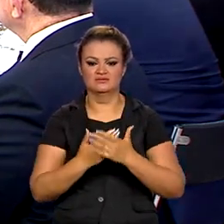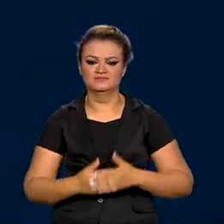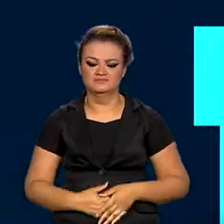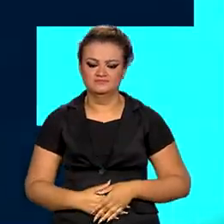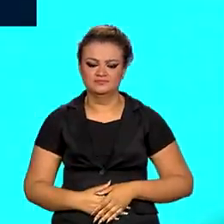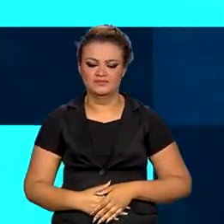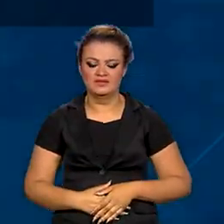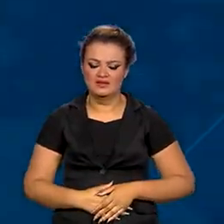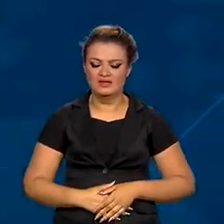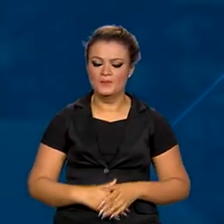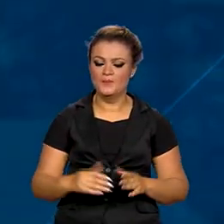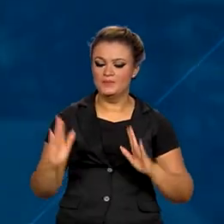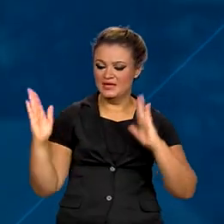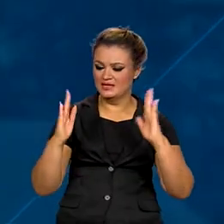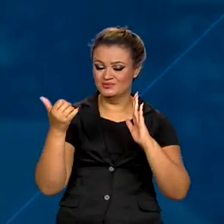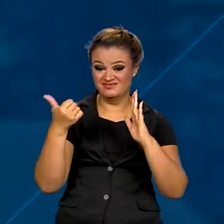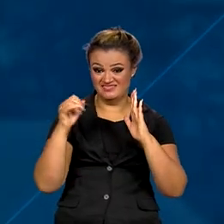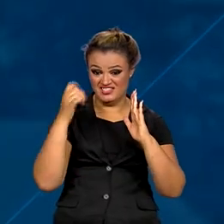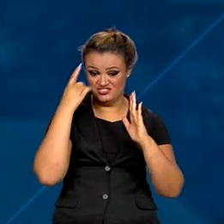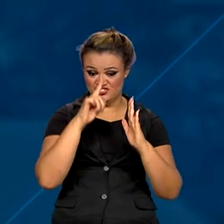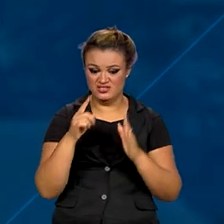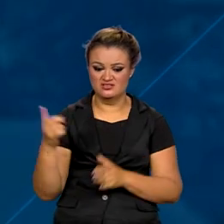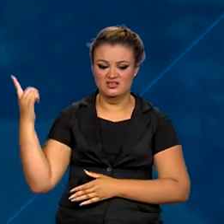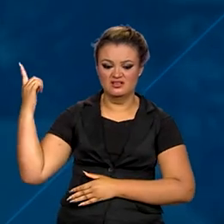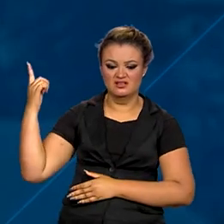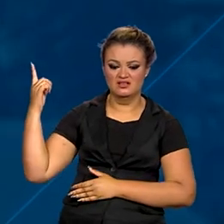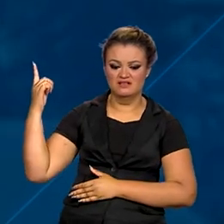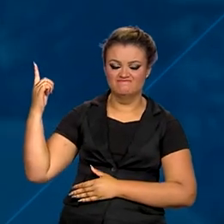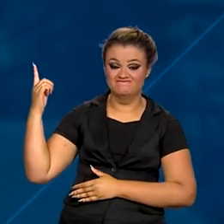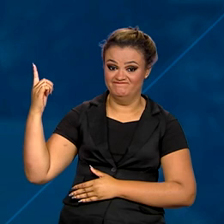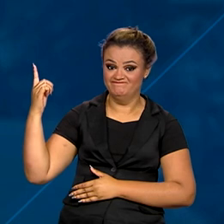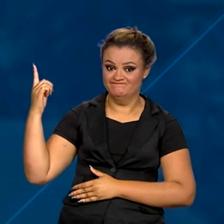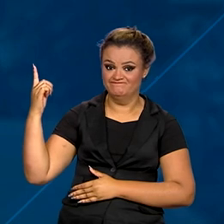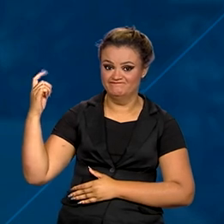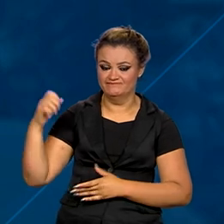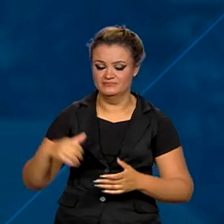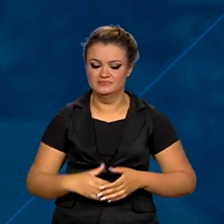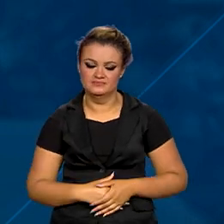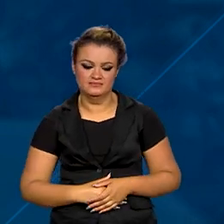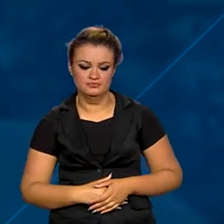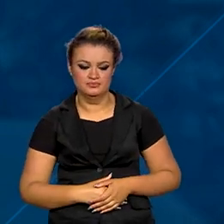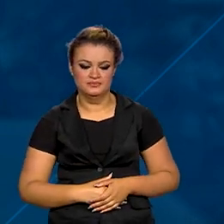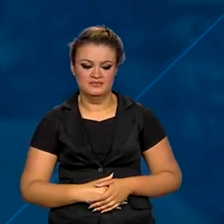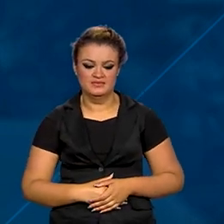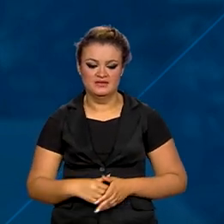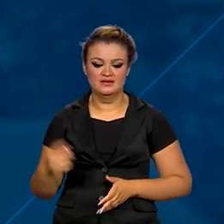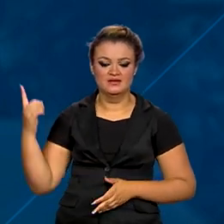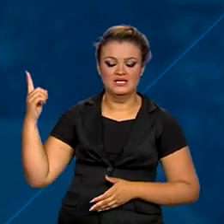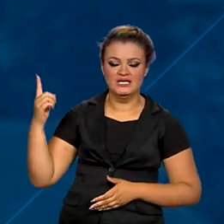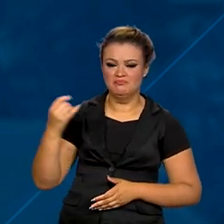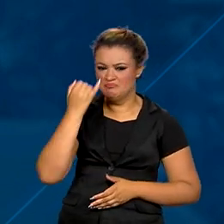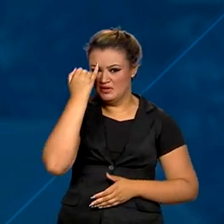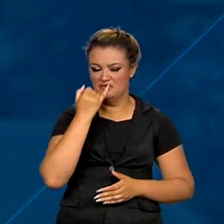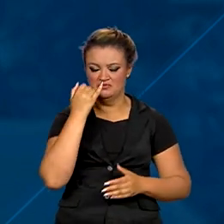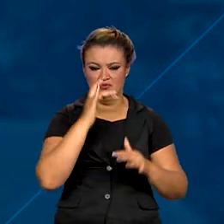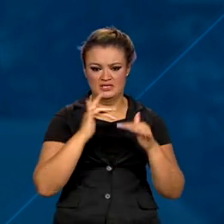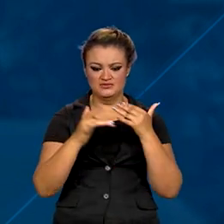ensino. Só nos últimos 10 dias, 225 pessoas foram presas e retirados do ar